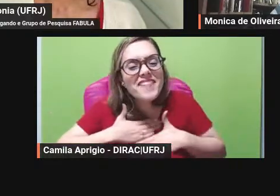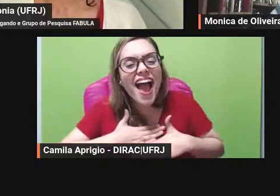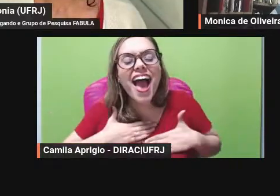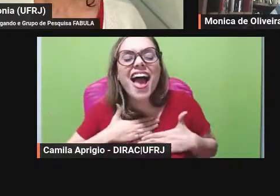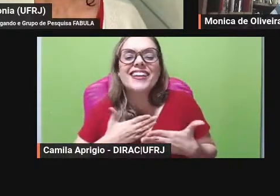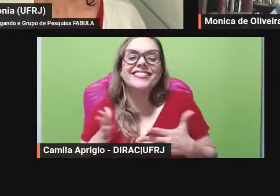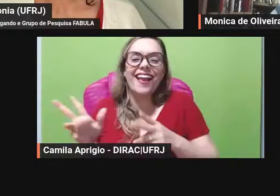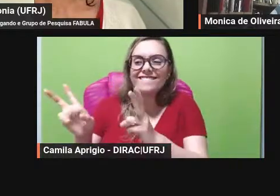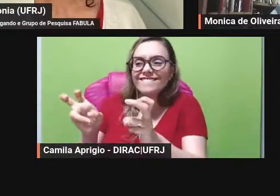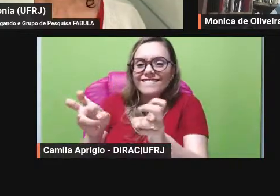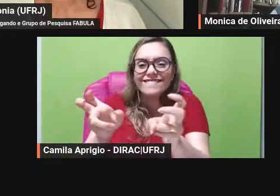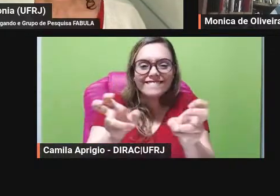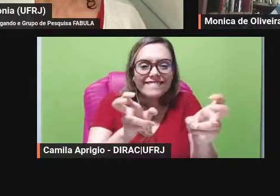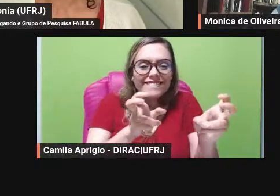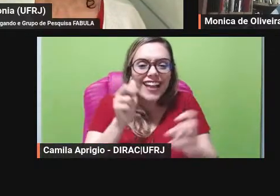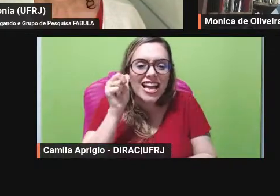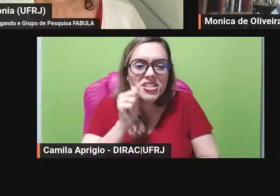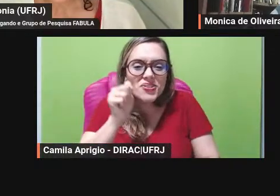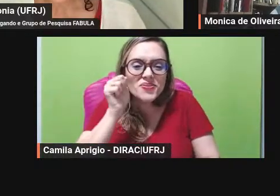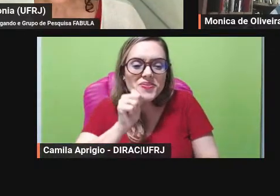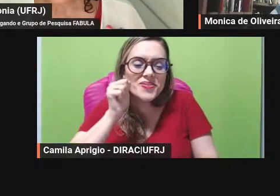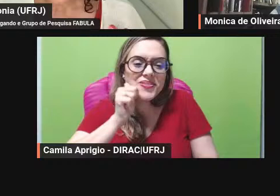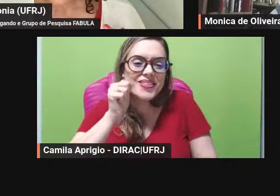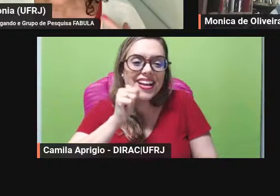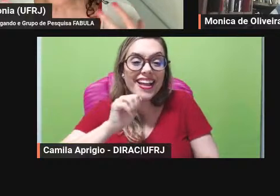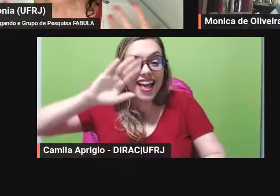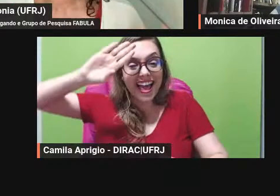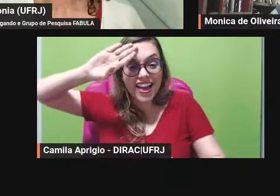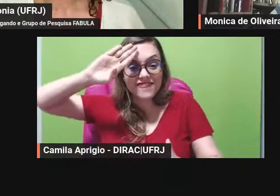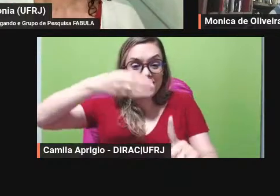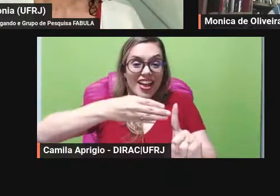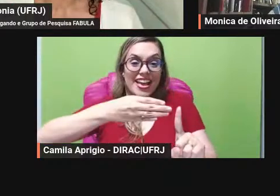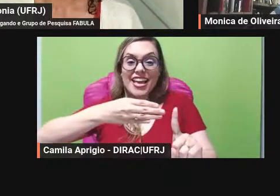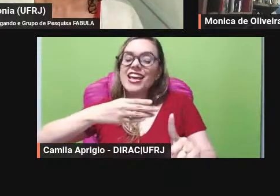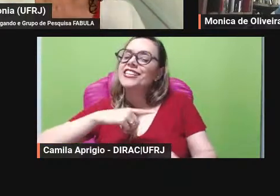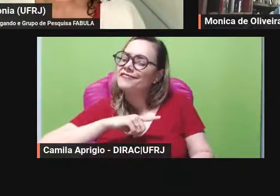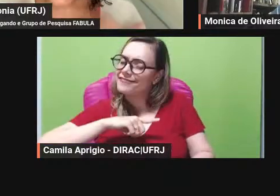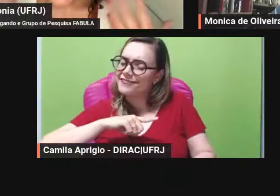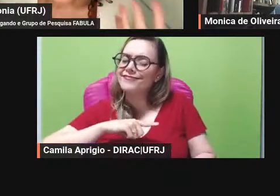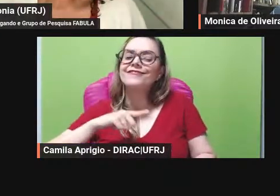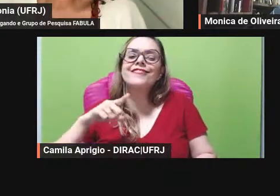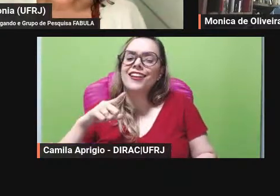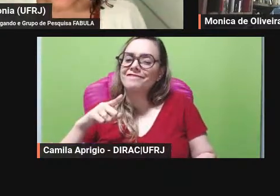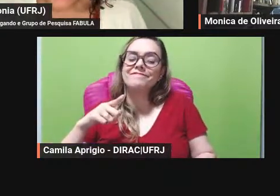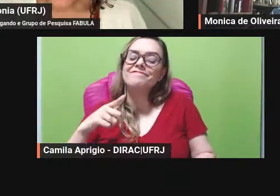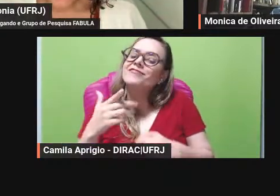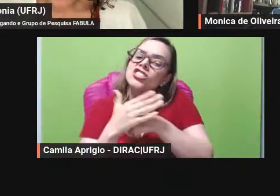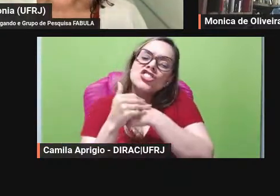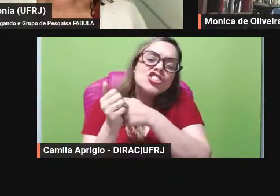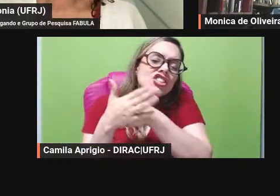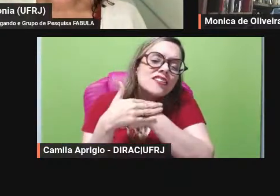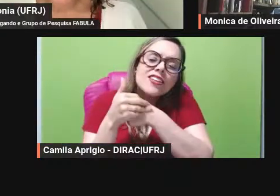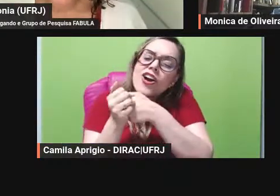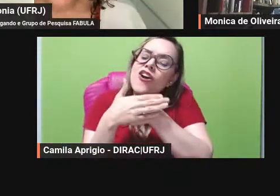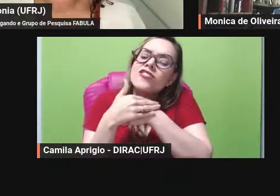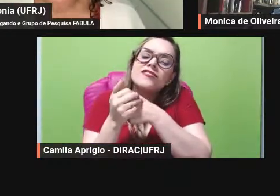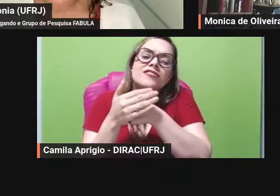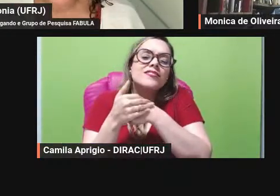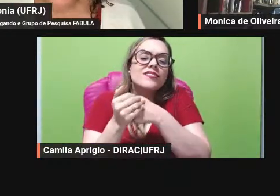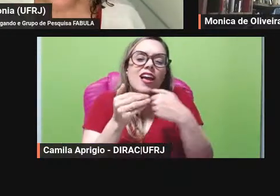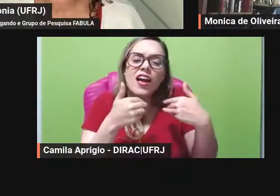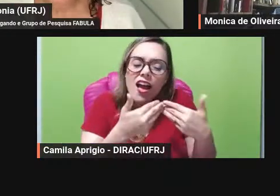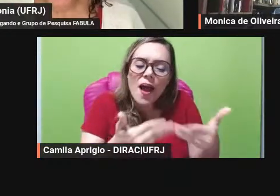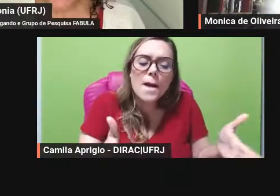tão né com uma generosidade né de compartilhamento de